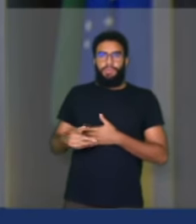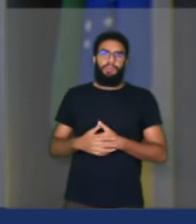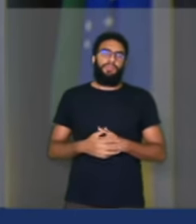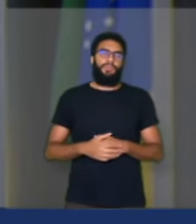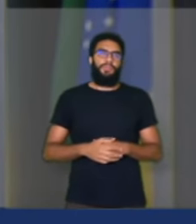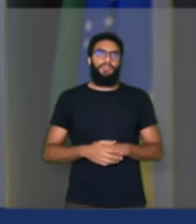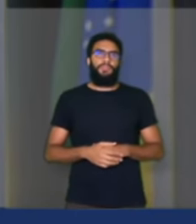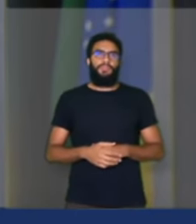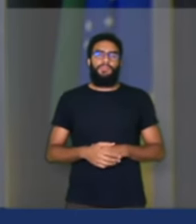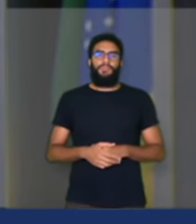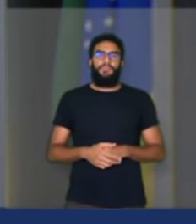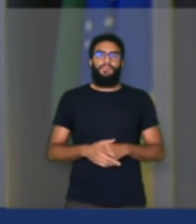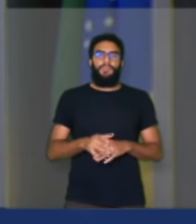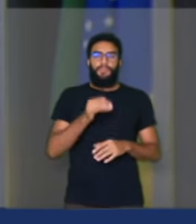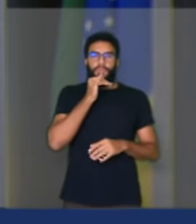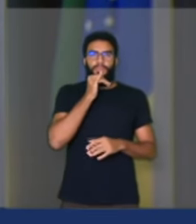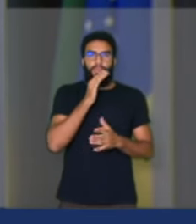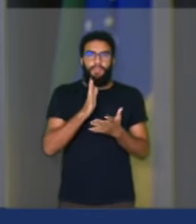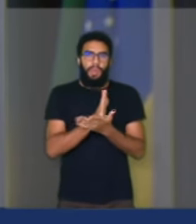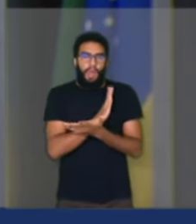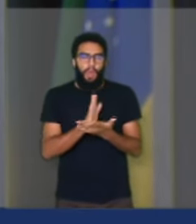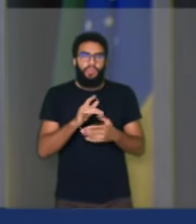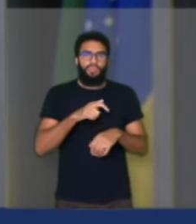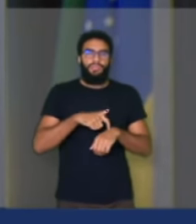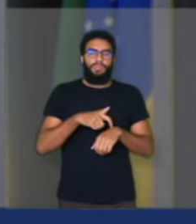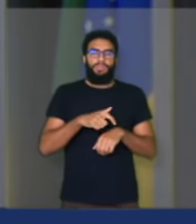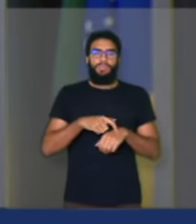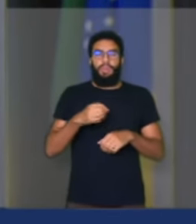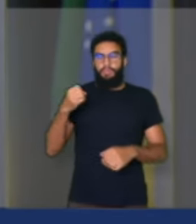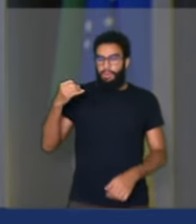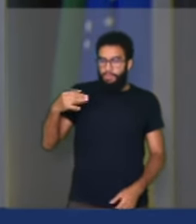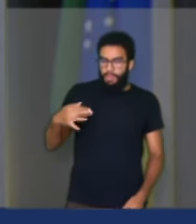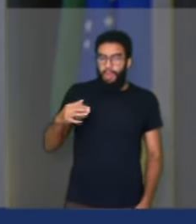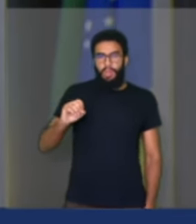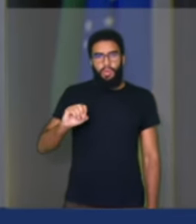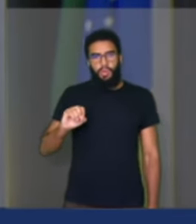determinadas horas da madrugada, cedo da manhã,